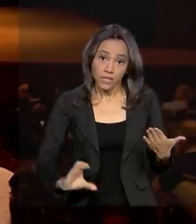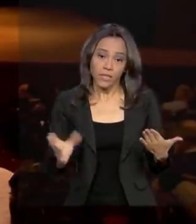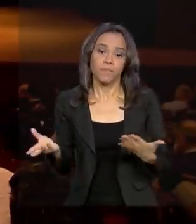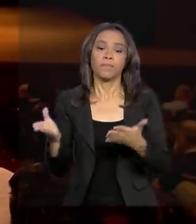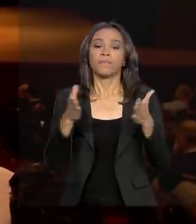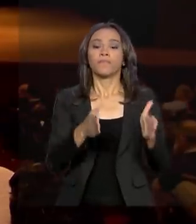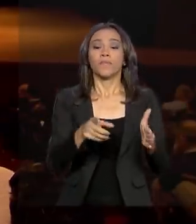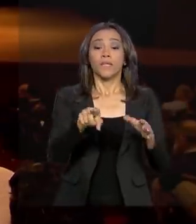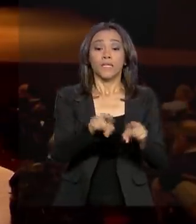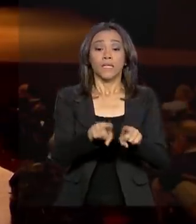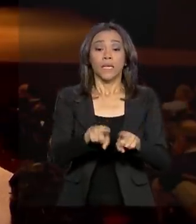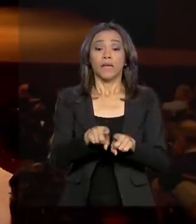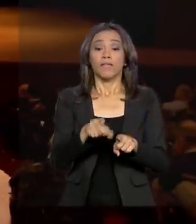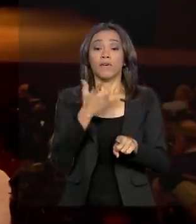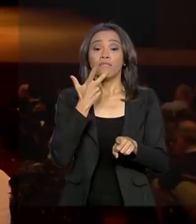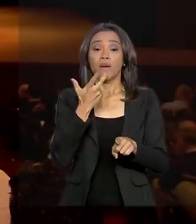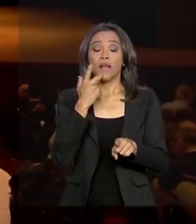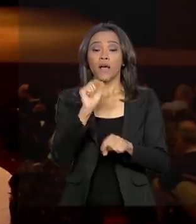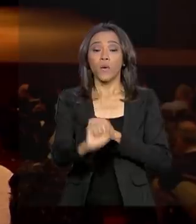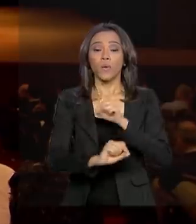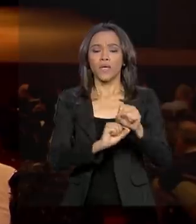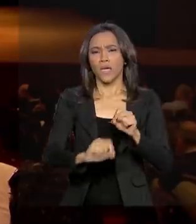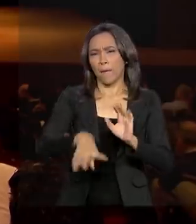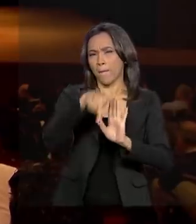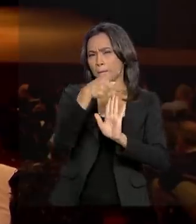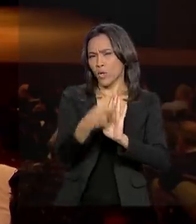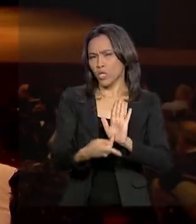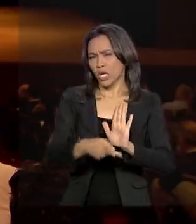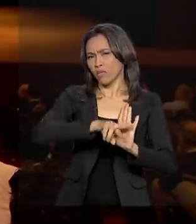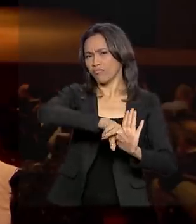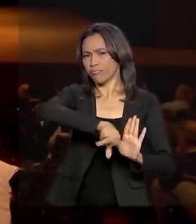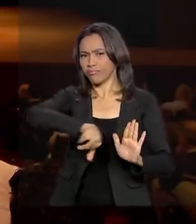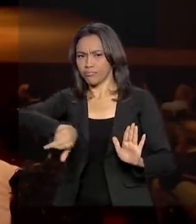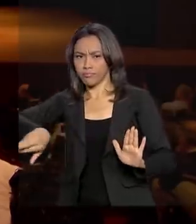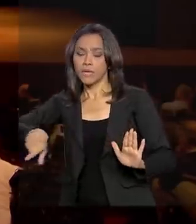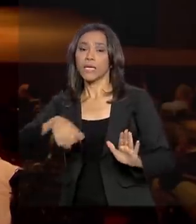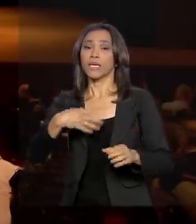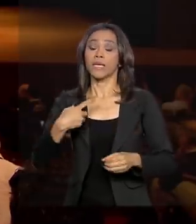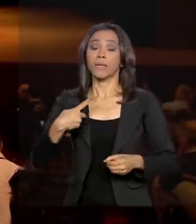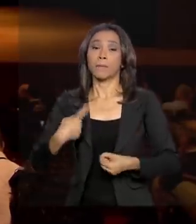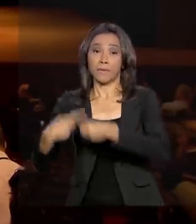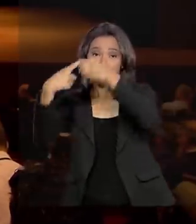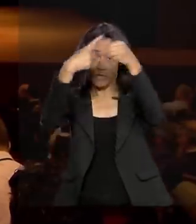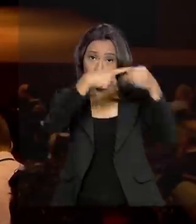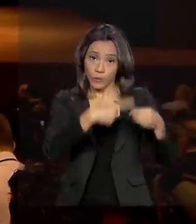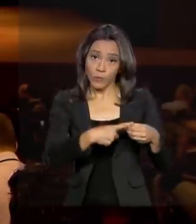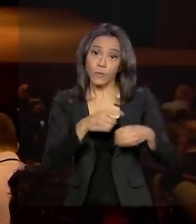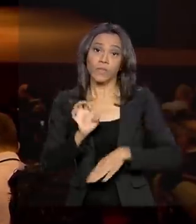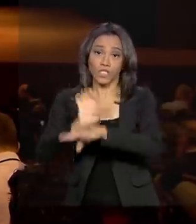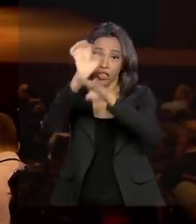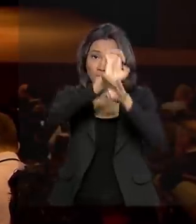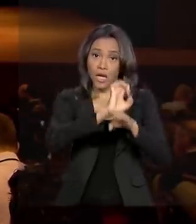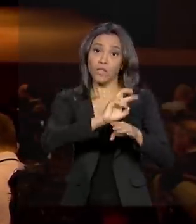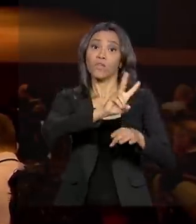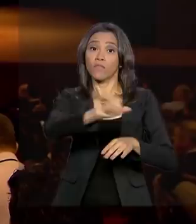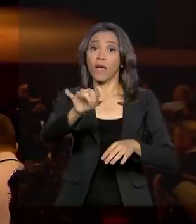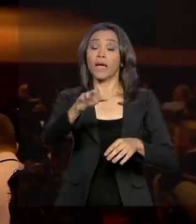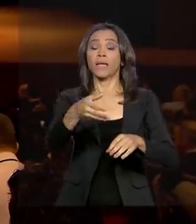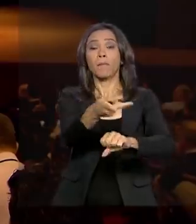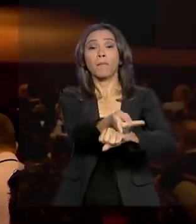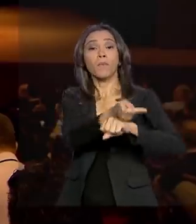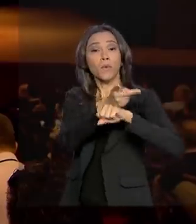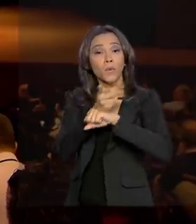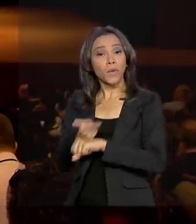vai divulgar uma fábrica de projetos em que prefeituras e governos do Estado vão poder procurar o banco para a